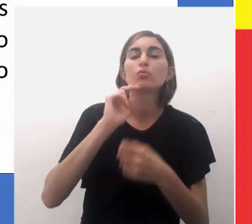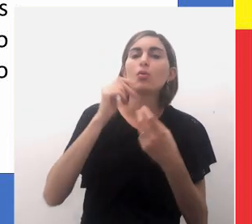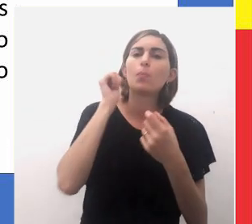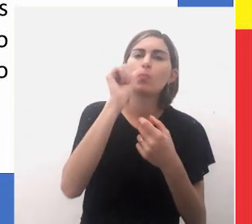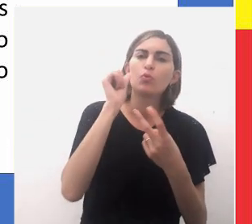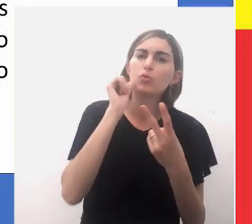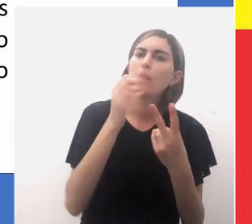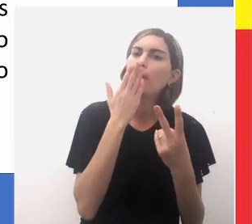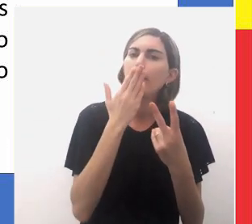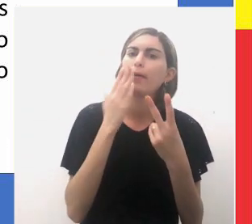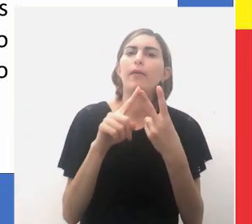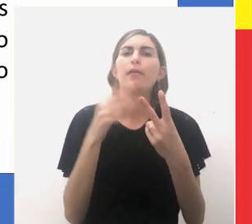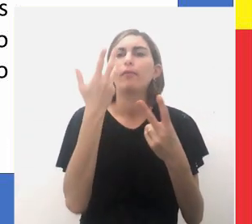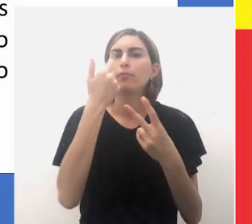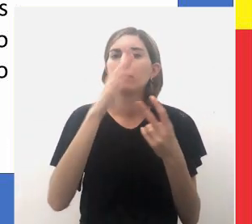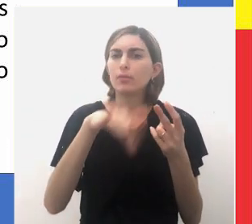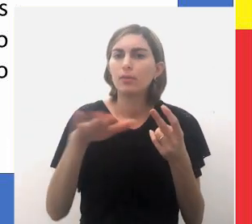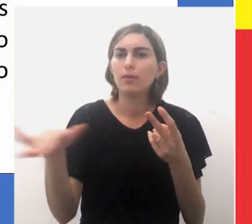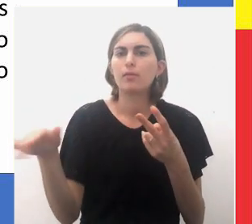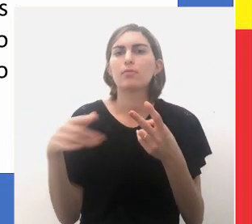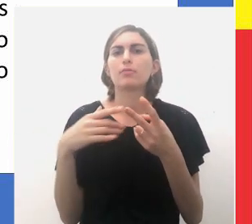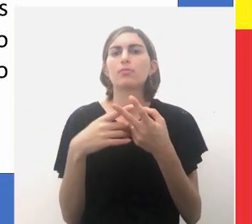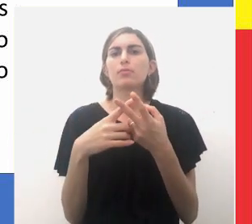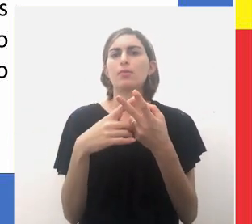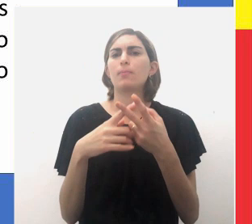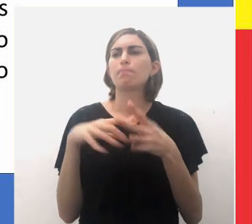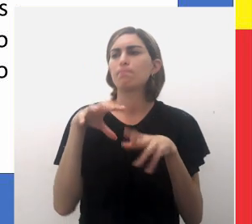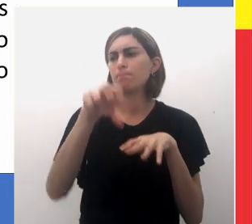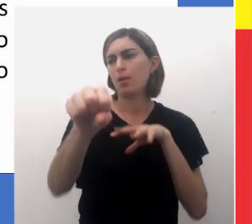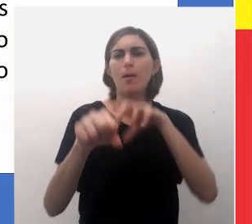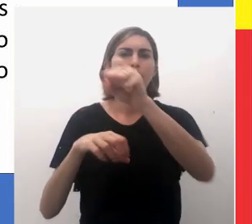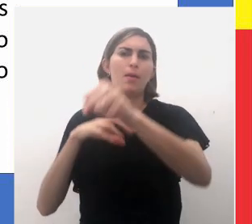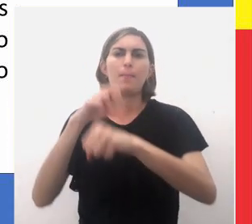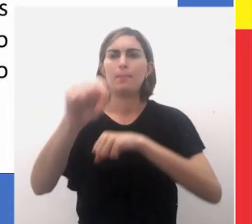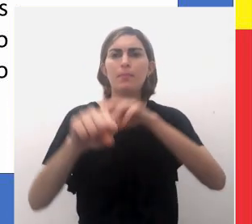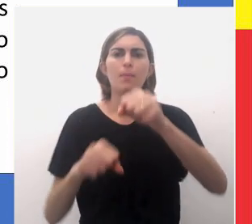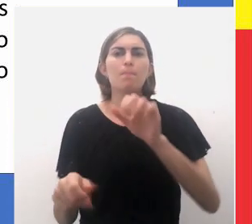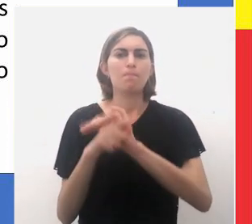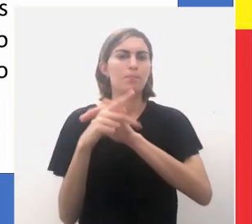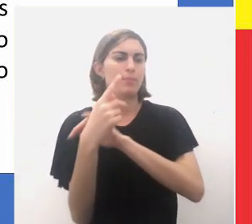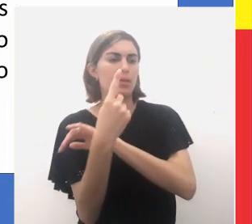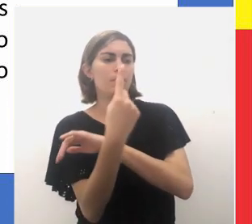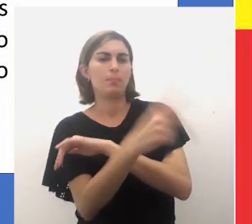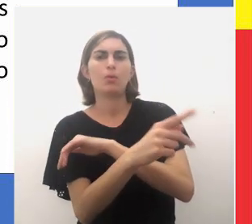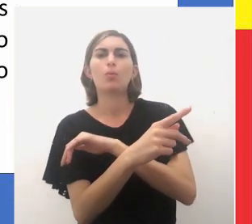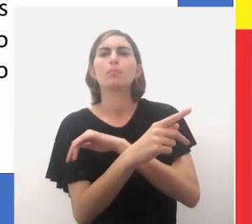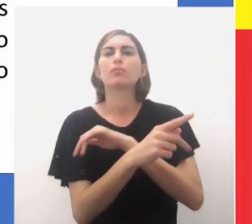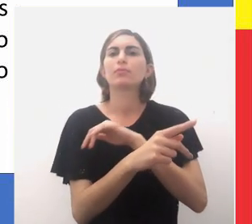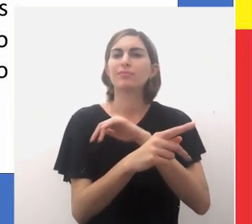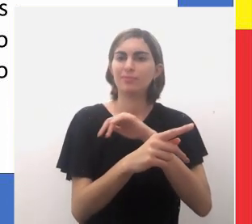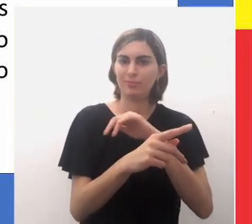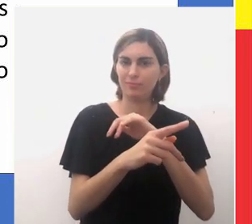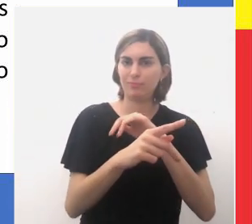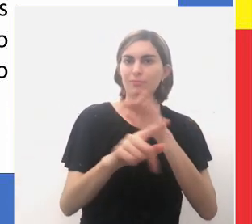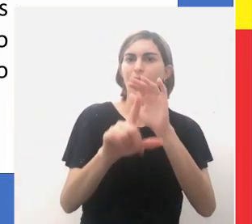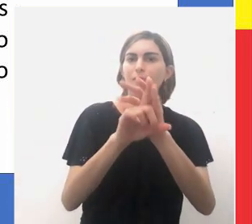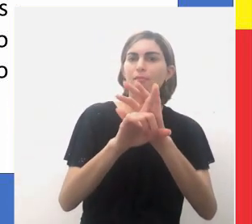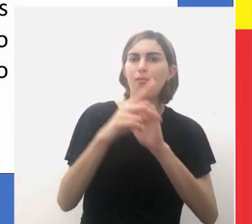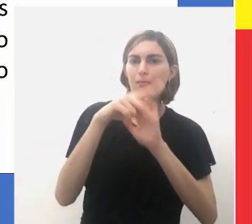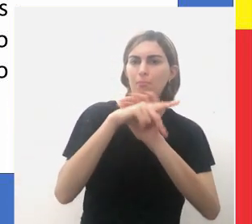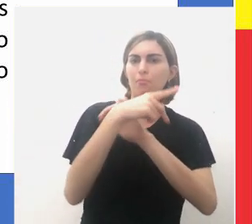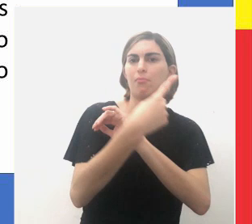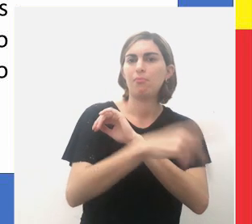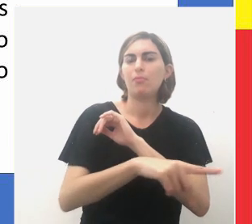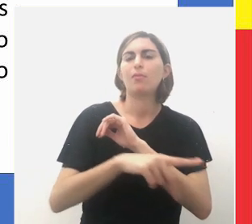incluindo mulheres e crianças. Os capturados tornavam-se propriedades legítimas